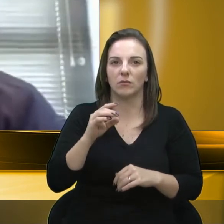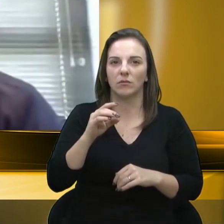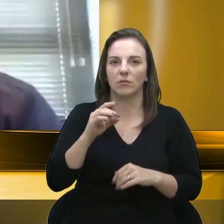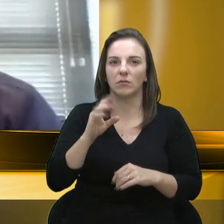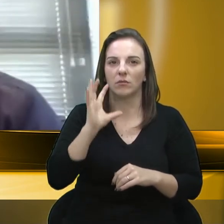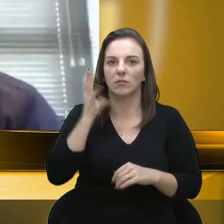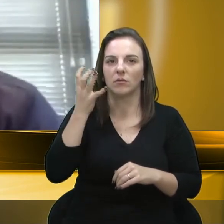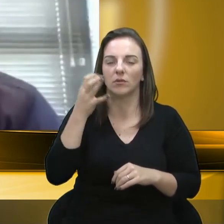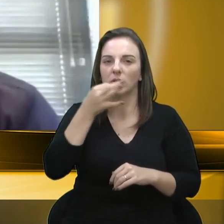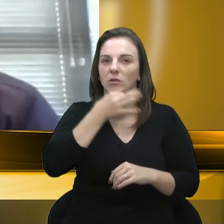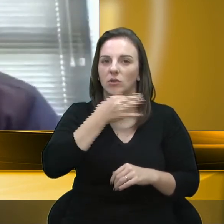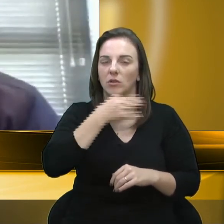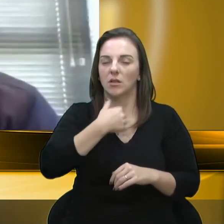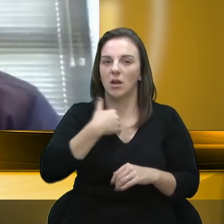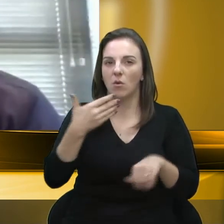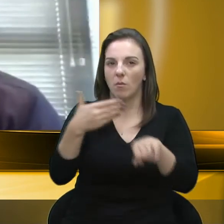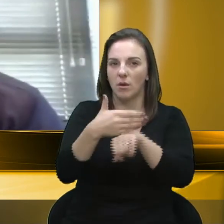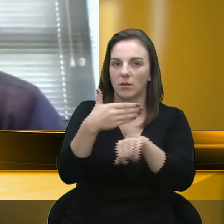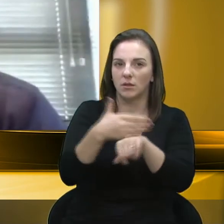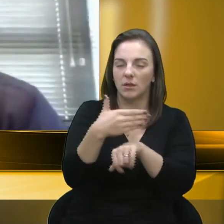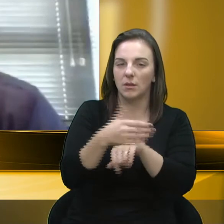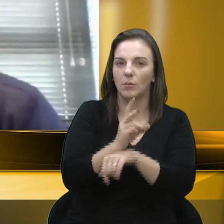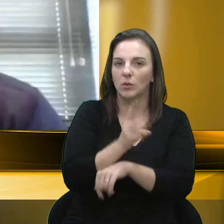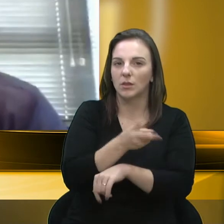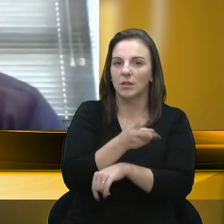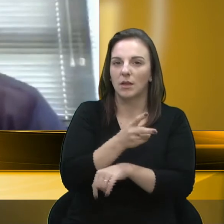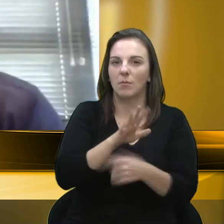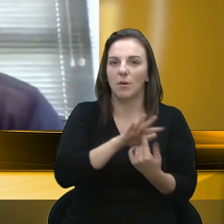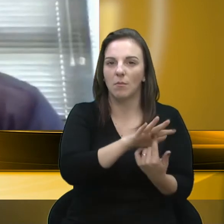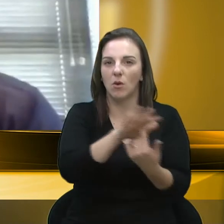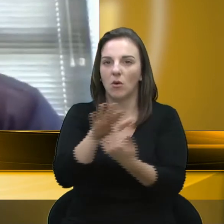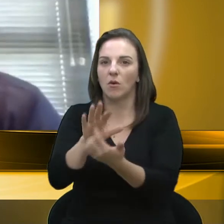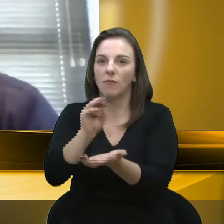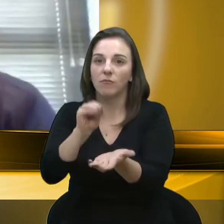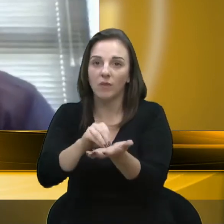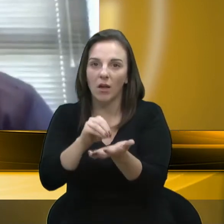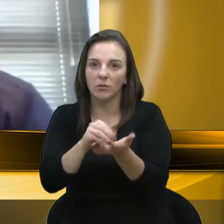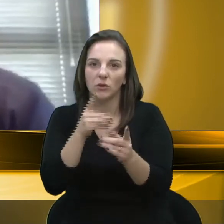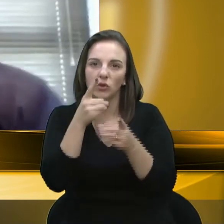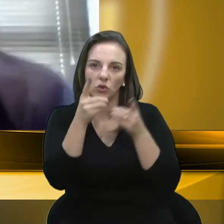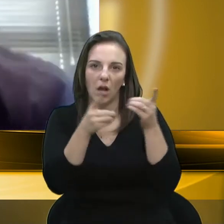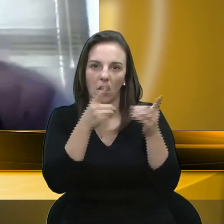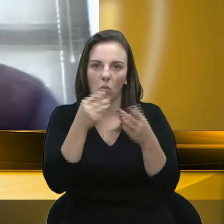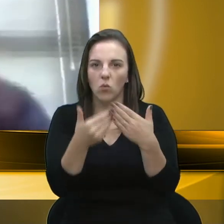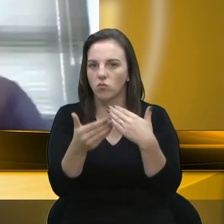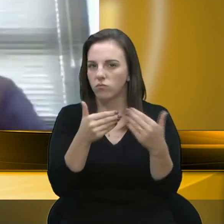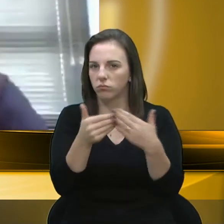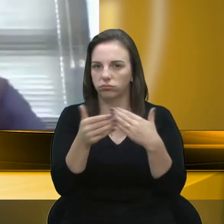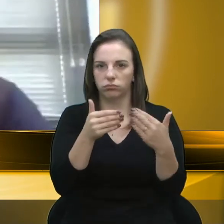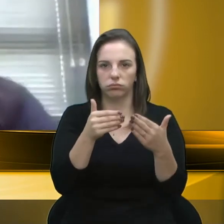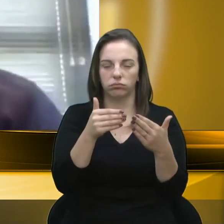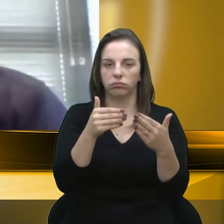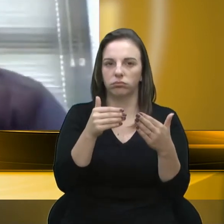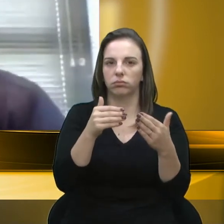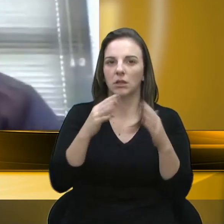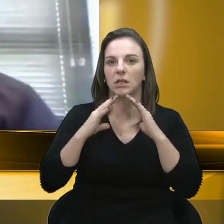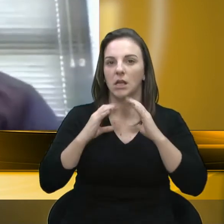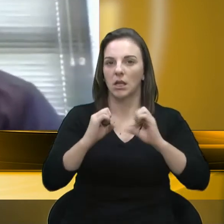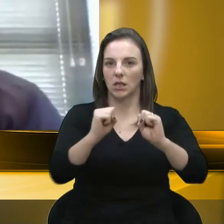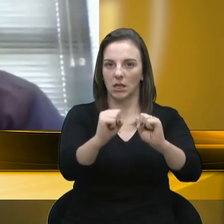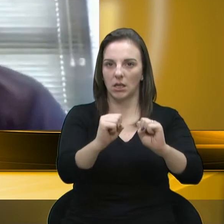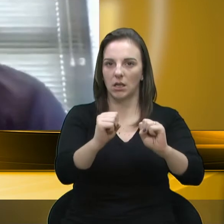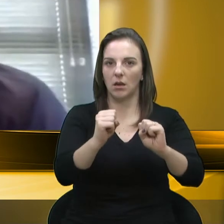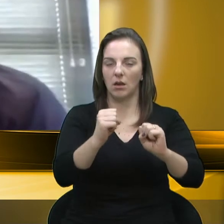sempre que foi apontado a falta de diálogo em qualquer secretaria, eu, como líder do governo, eu sempre me posiciono a favor,